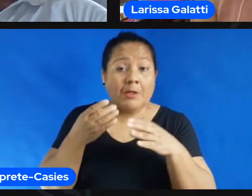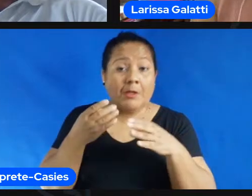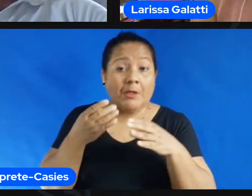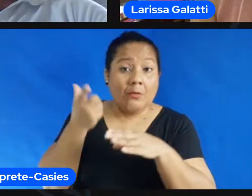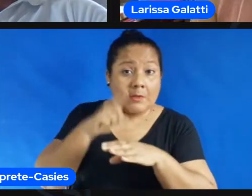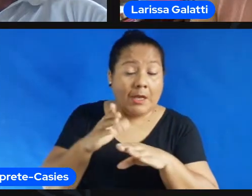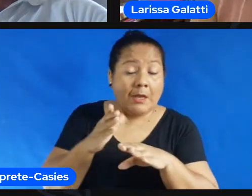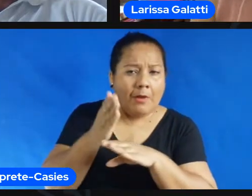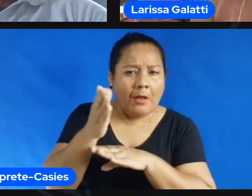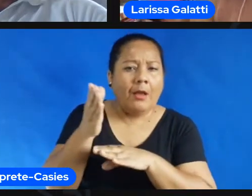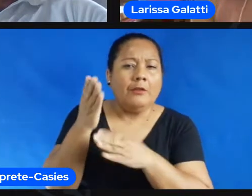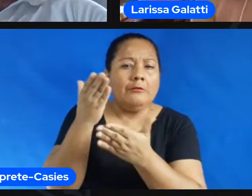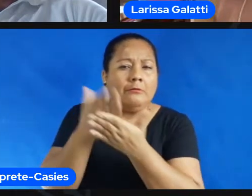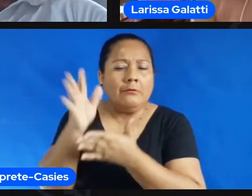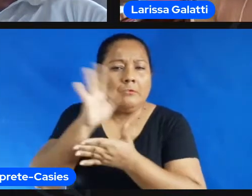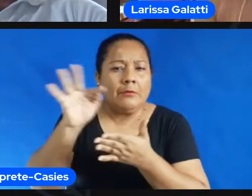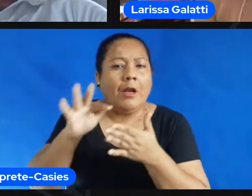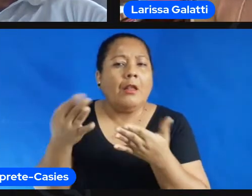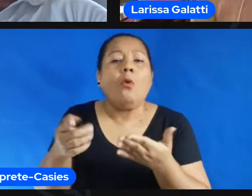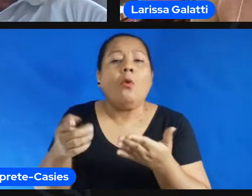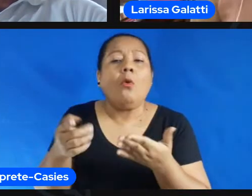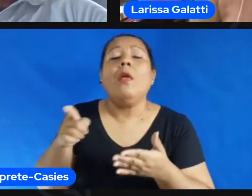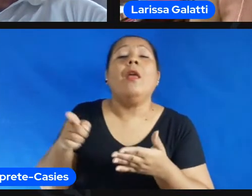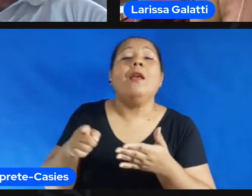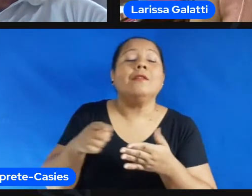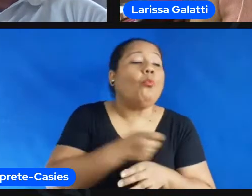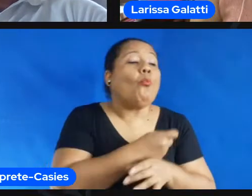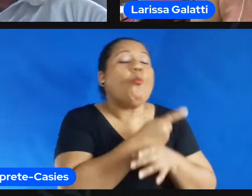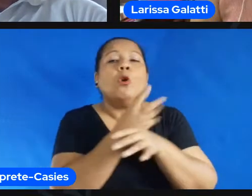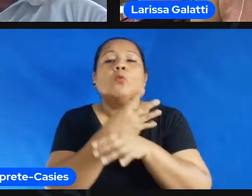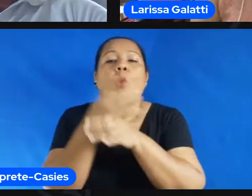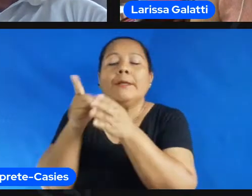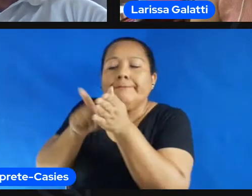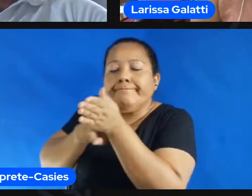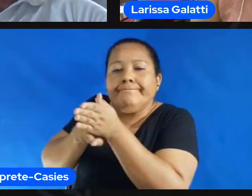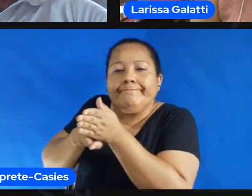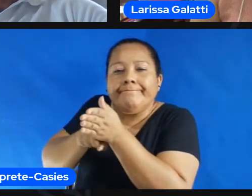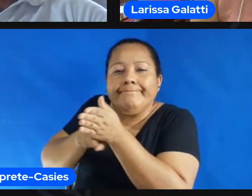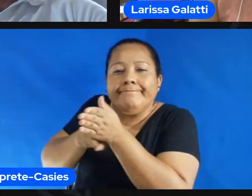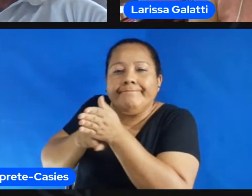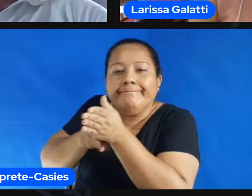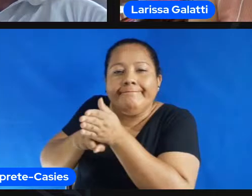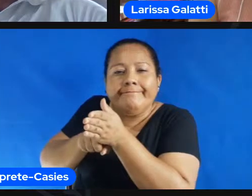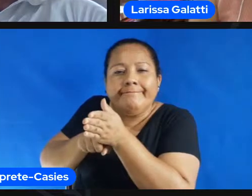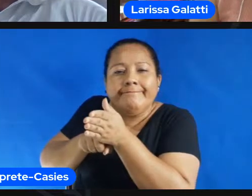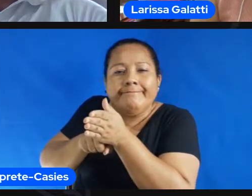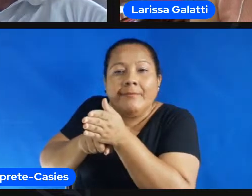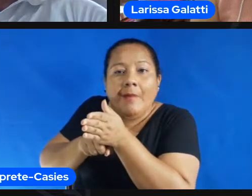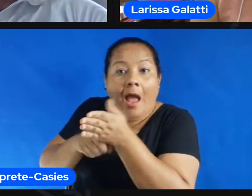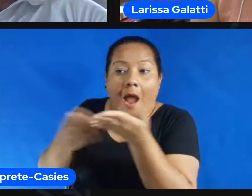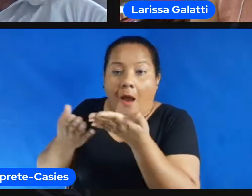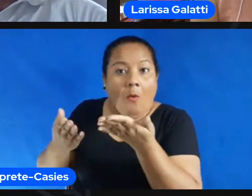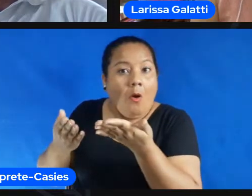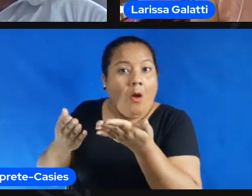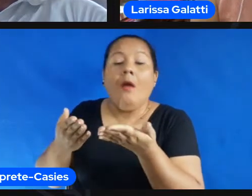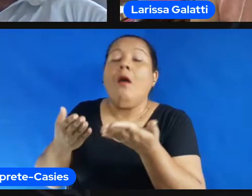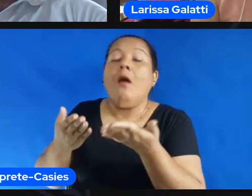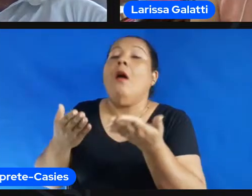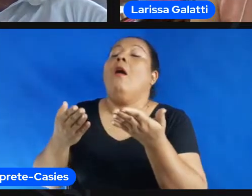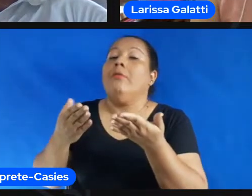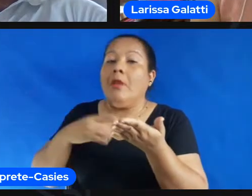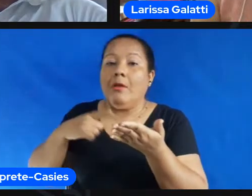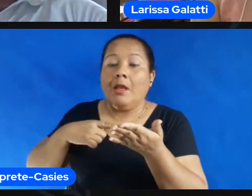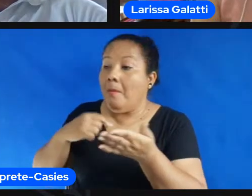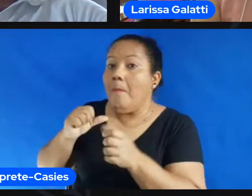pesquisa é pouquíssimo né mas a gente começa a ter um grupo maior de pessoas que vão tendo acesso a